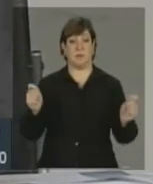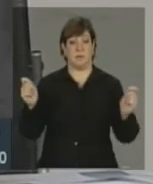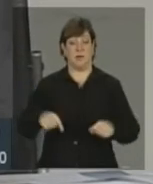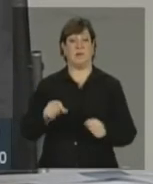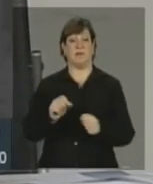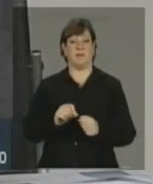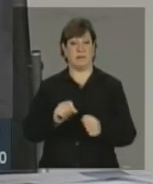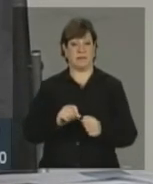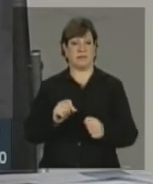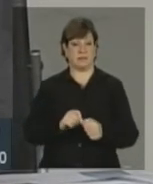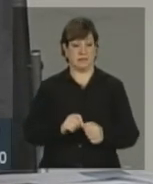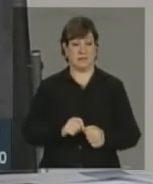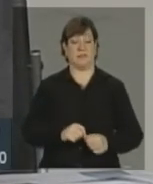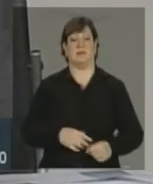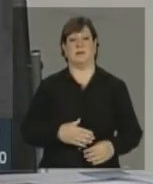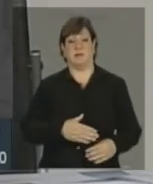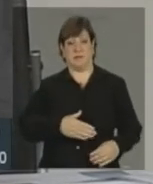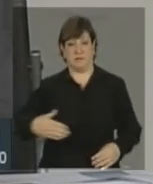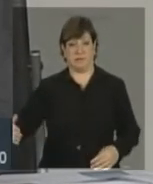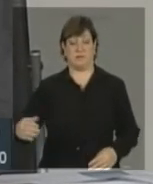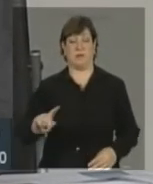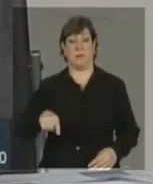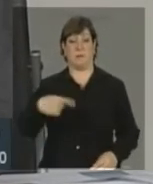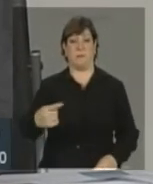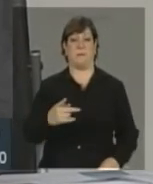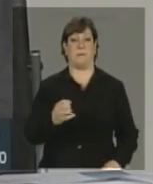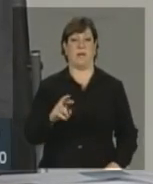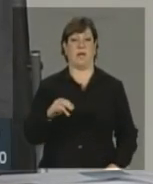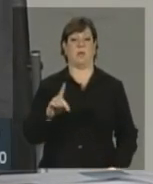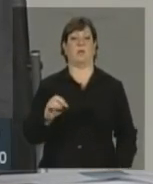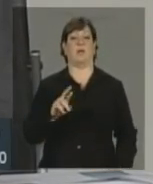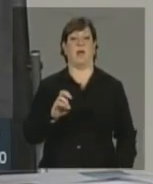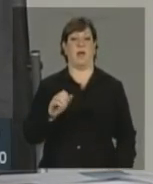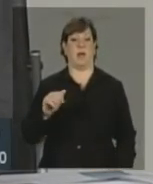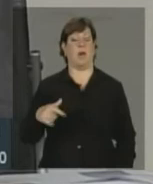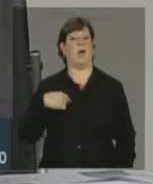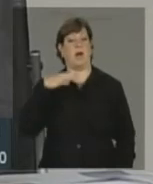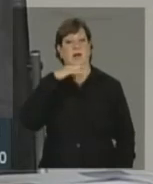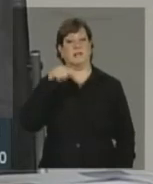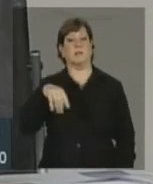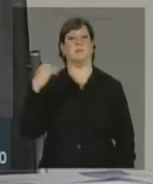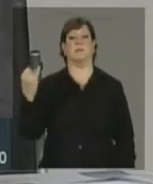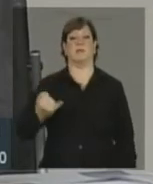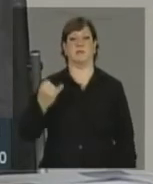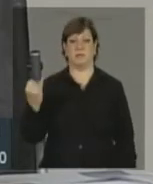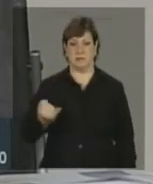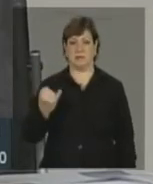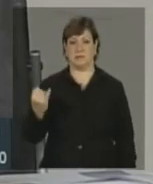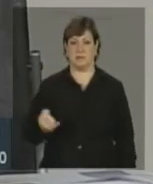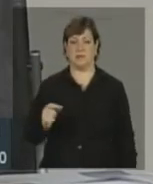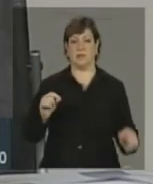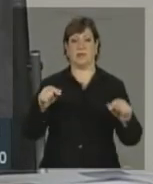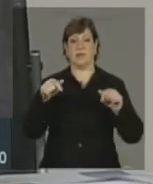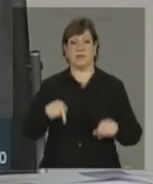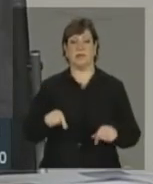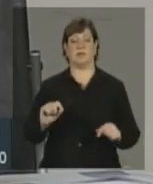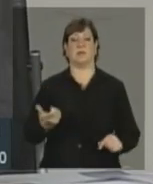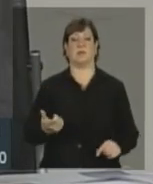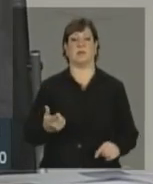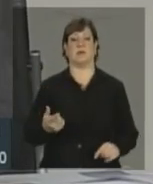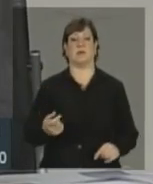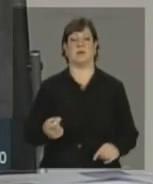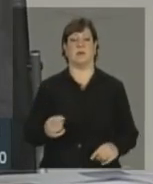emissão no próximo período em real. Achamos que isso é importante para que aquele investidor